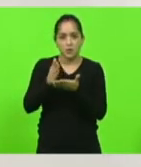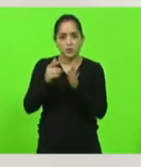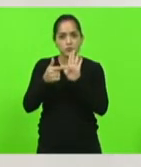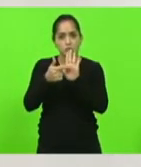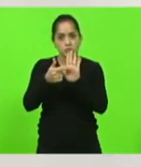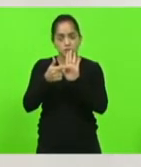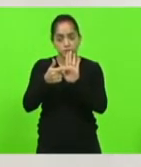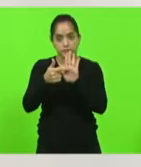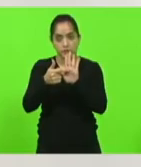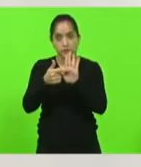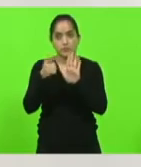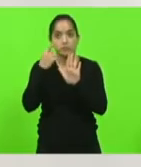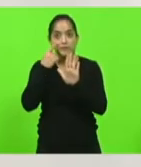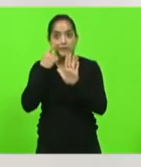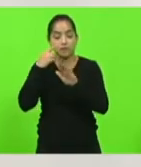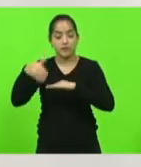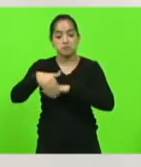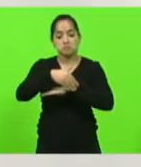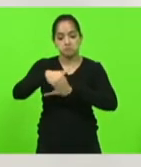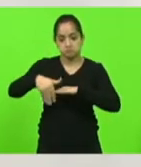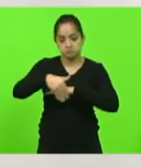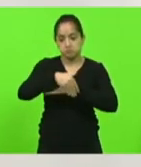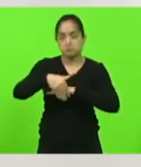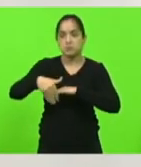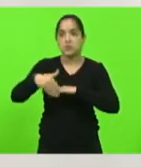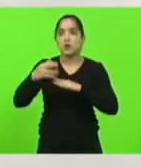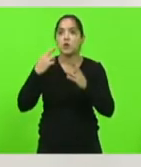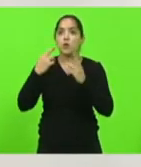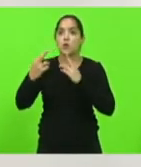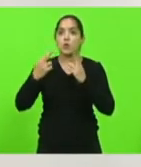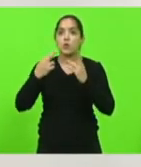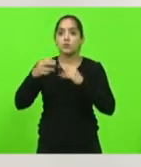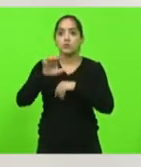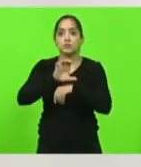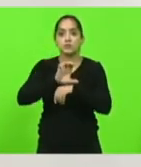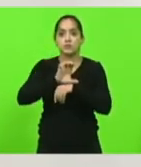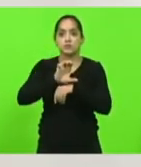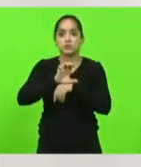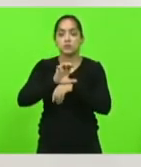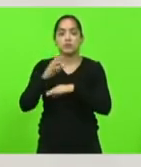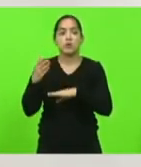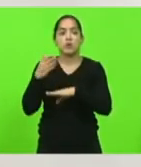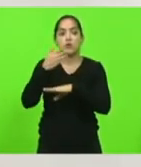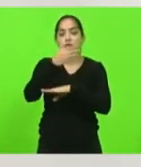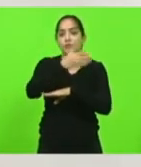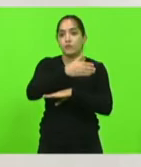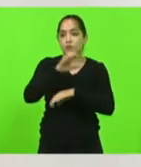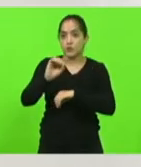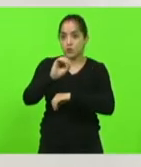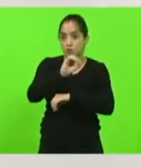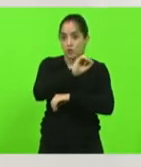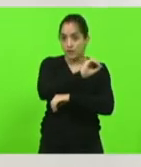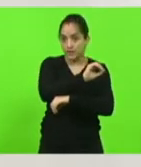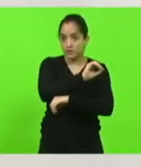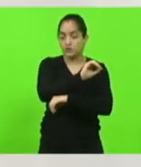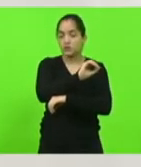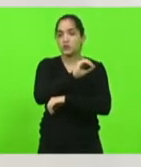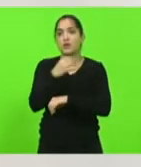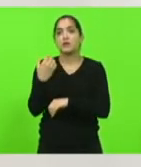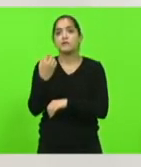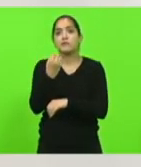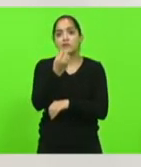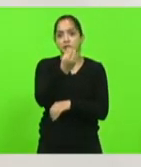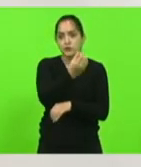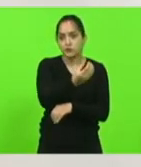sobre as rodovias estaduais catarinenses final de semana agora eu estive no meio oeste e no oeste catarinense viajando falando